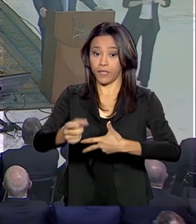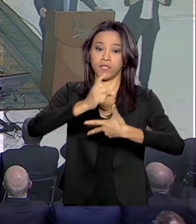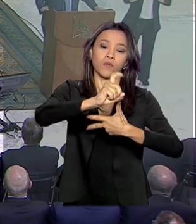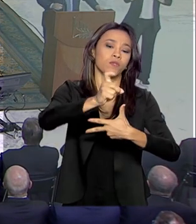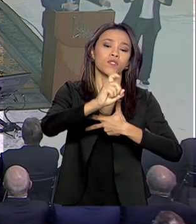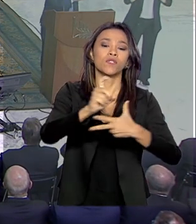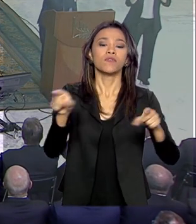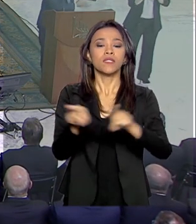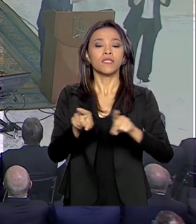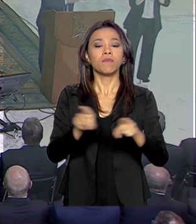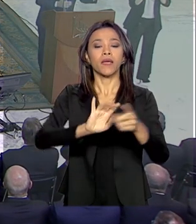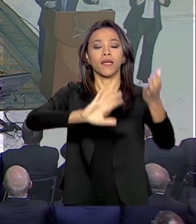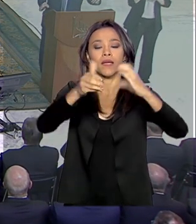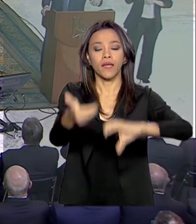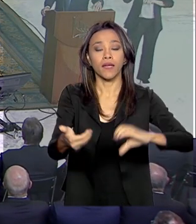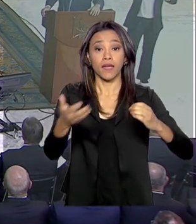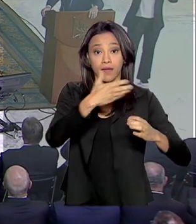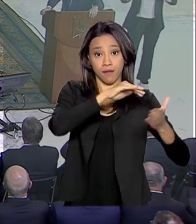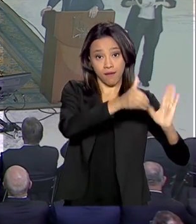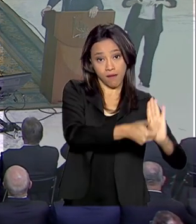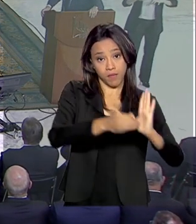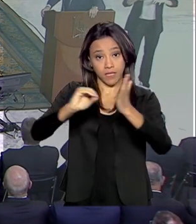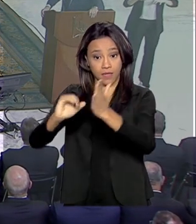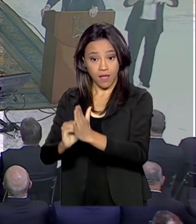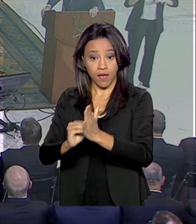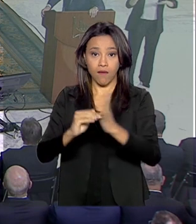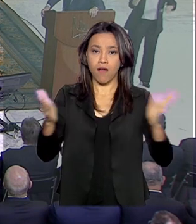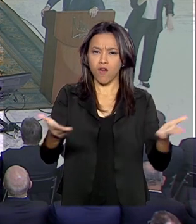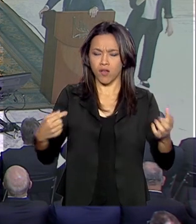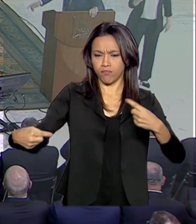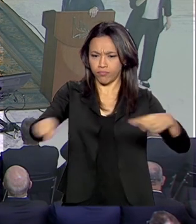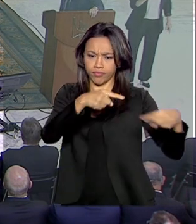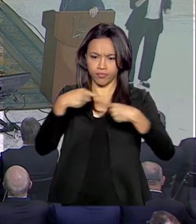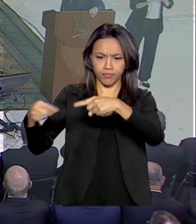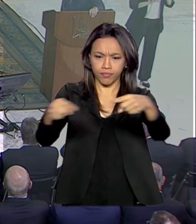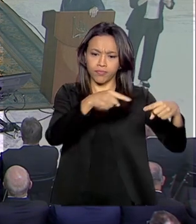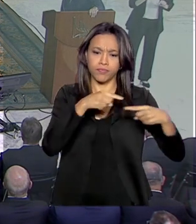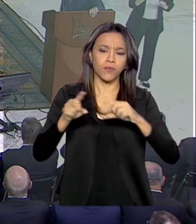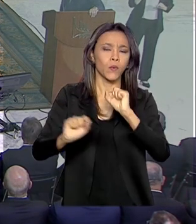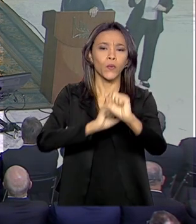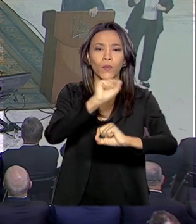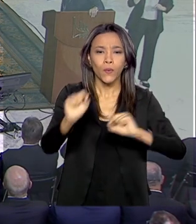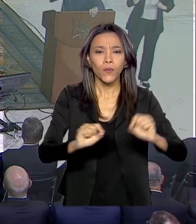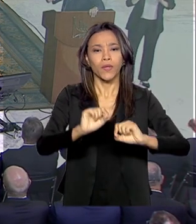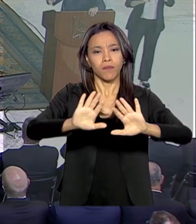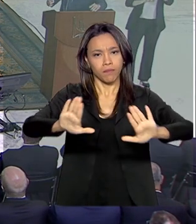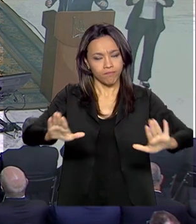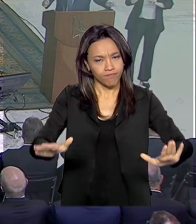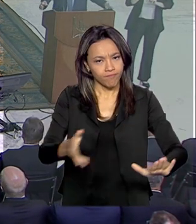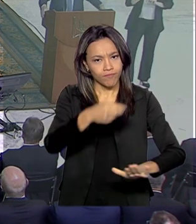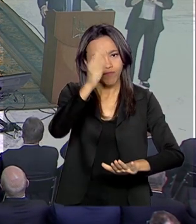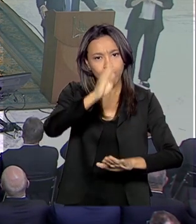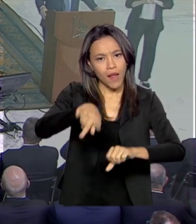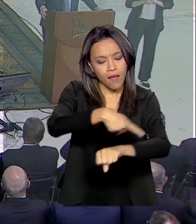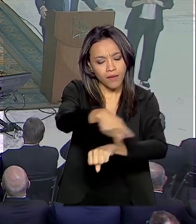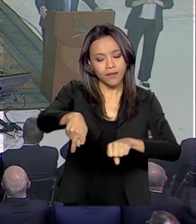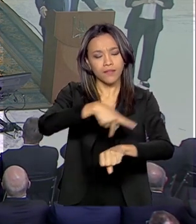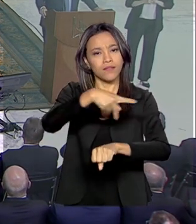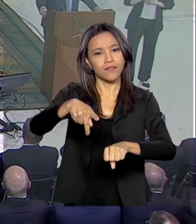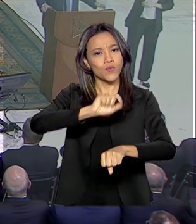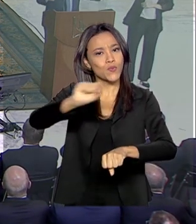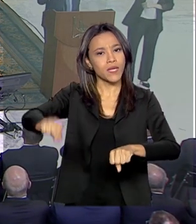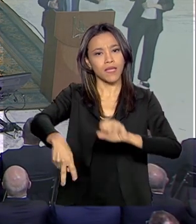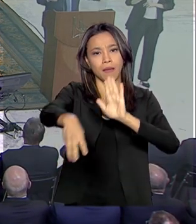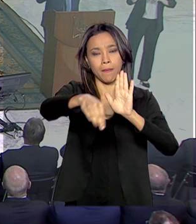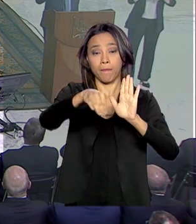brasileiro, Câmara e Senado, passam a discutir a refundação do Estado brasileiro através da